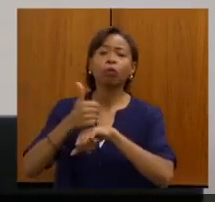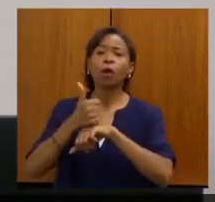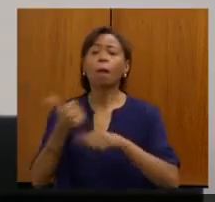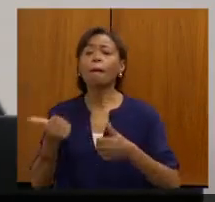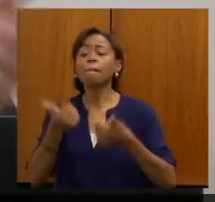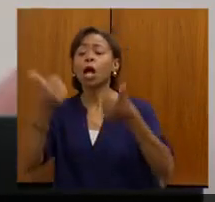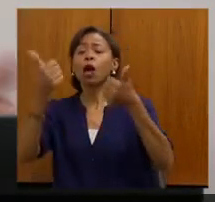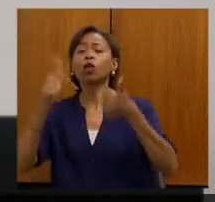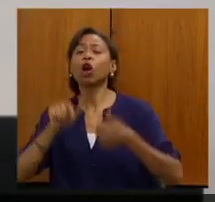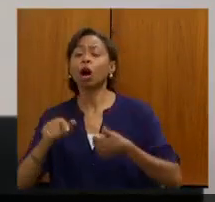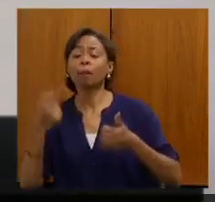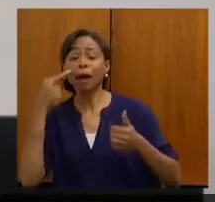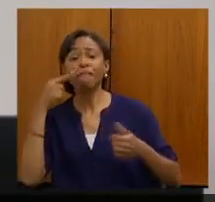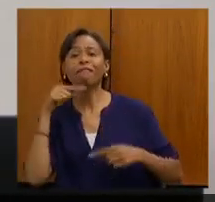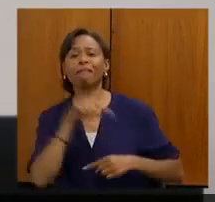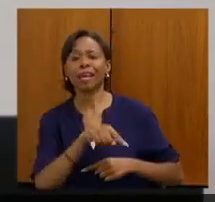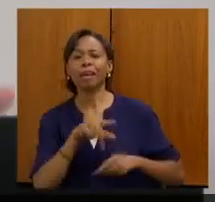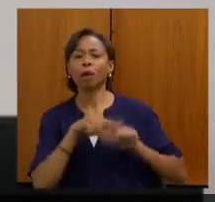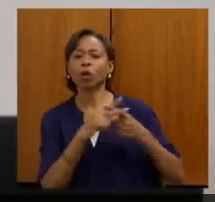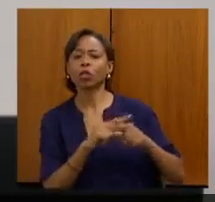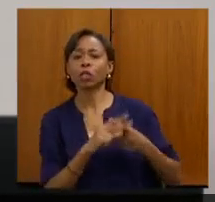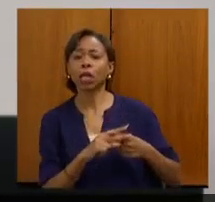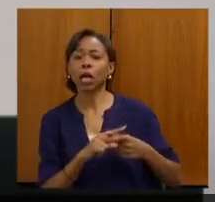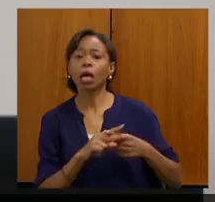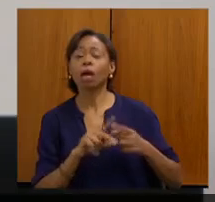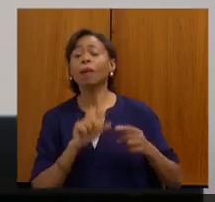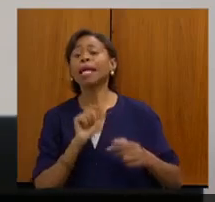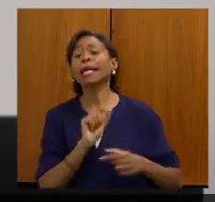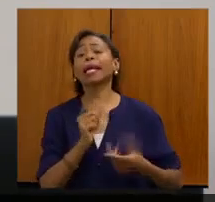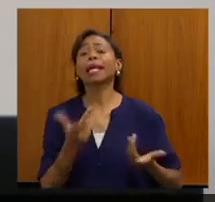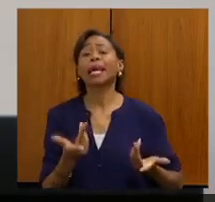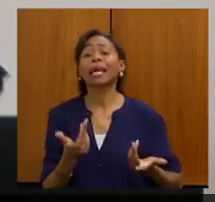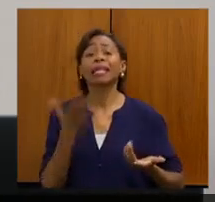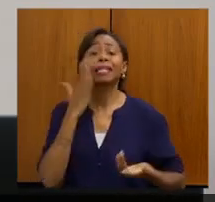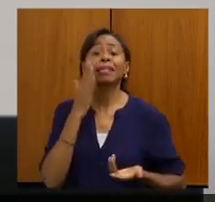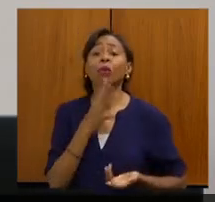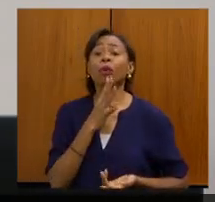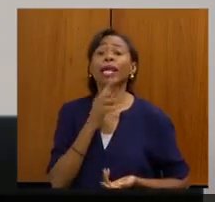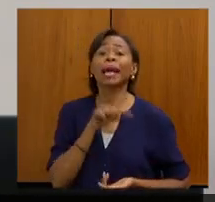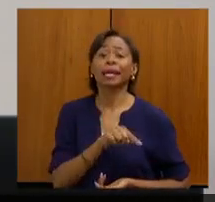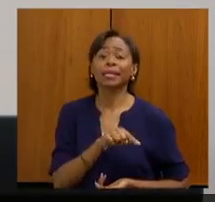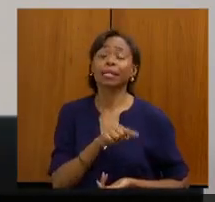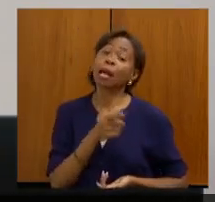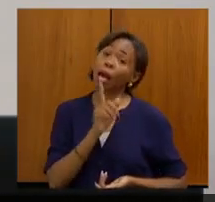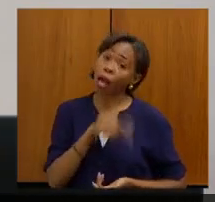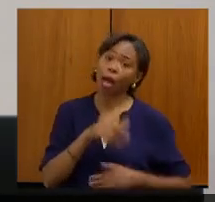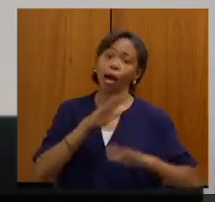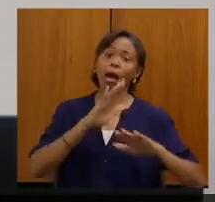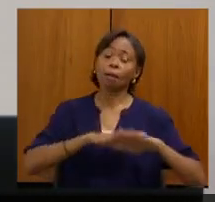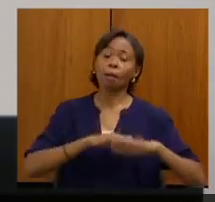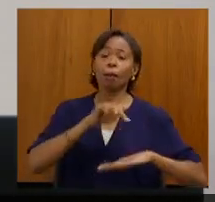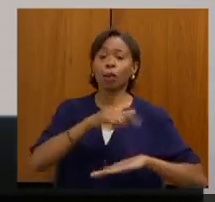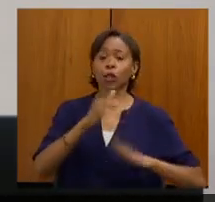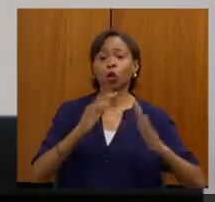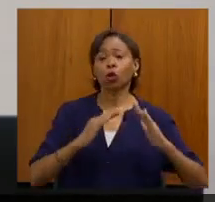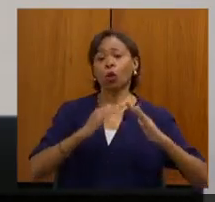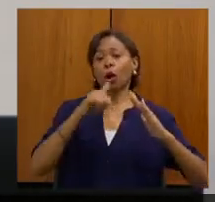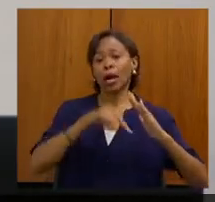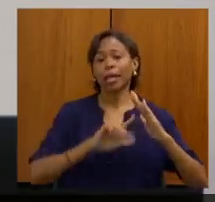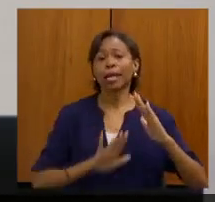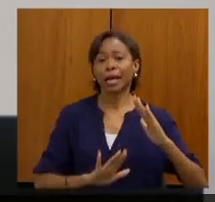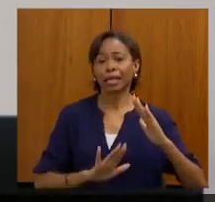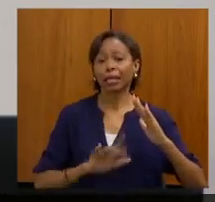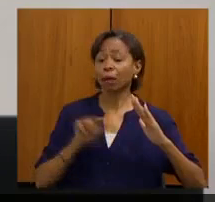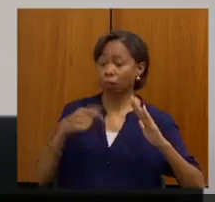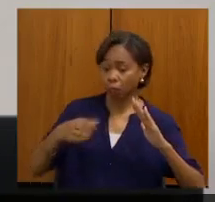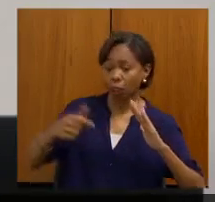a goteira e o que sugerir para fazer? É quem mora na casa, que tem que saber. Eu preciso ir cobrir a goteira. Mas não, aí a gente recebe,